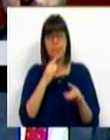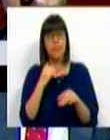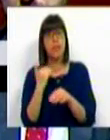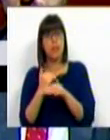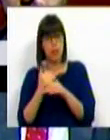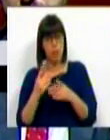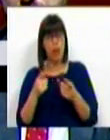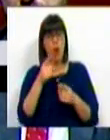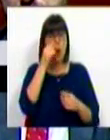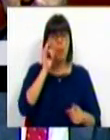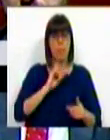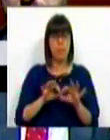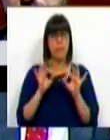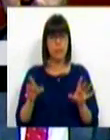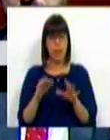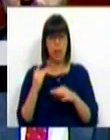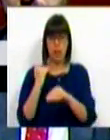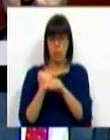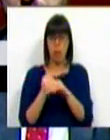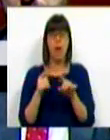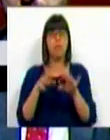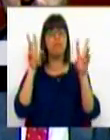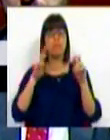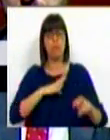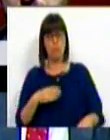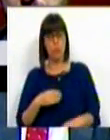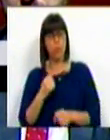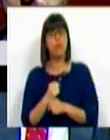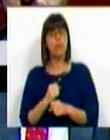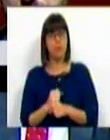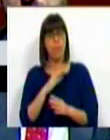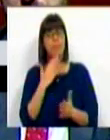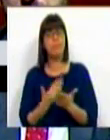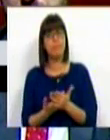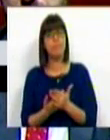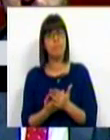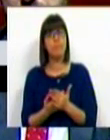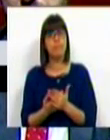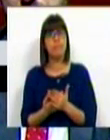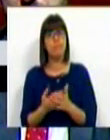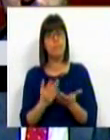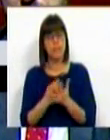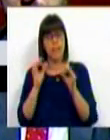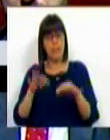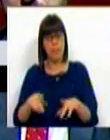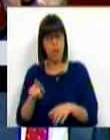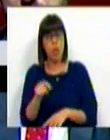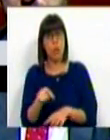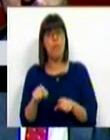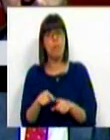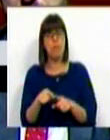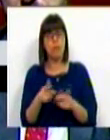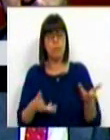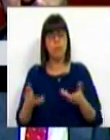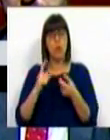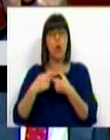igualdade entre homens e mulheres é uma matéria que, no mundo do trabalho, levaremos, ainda, até ao final deste mês, à